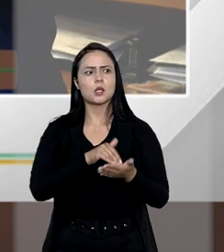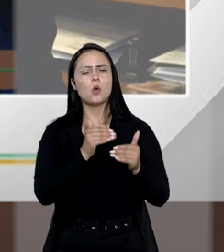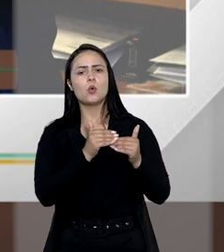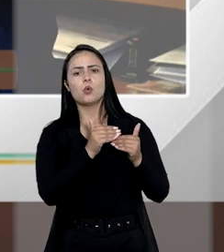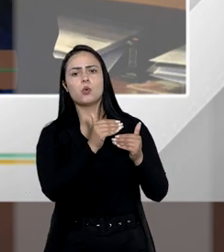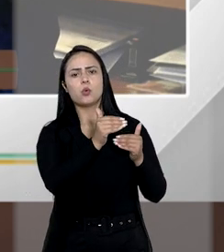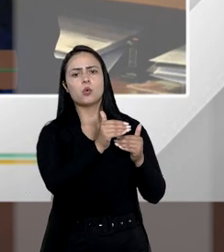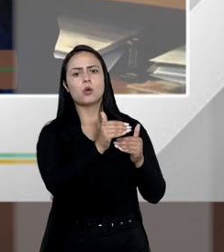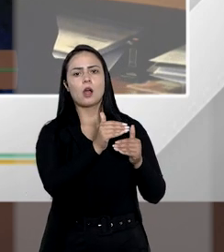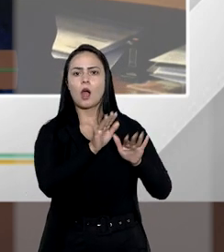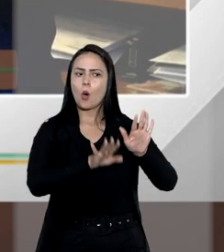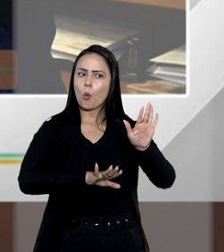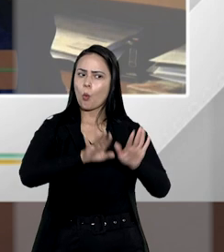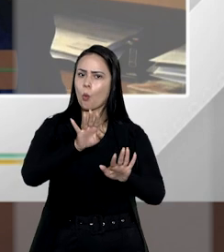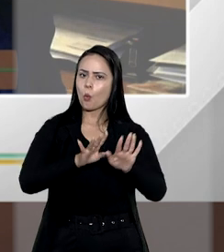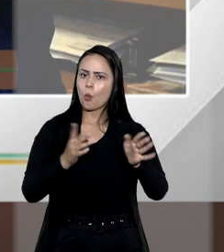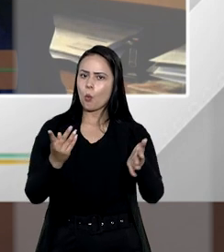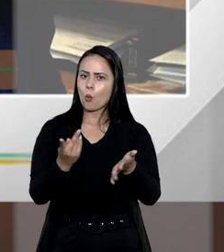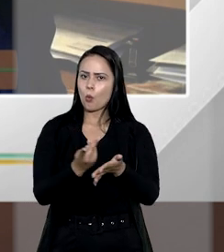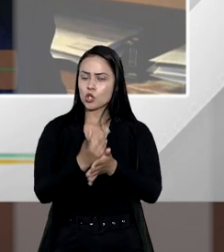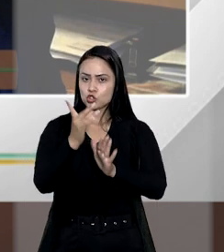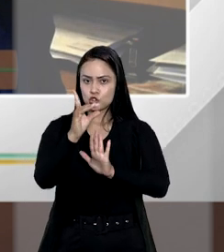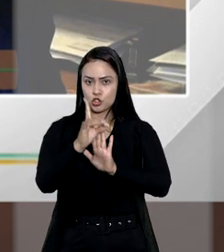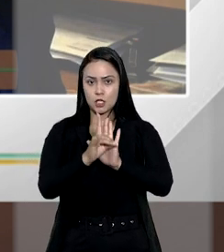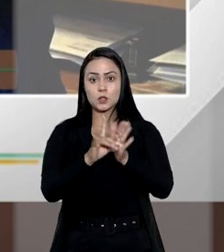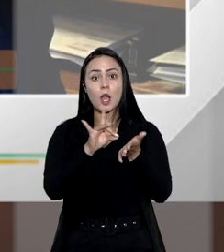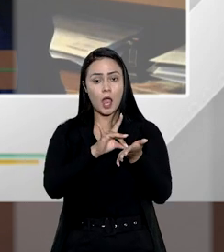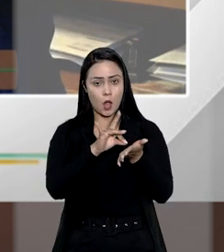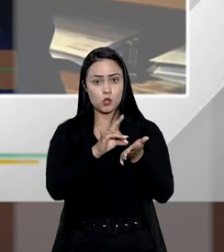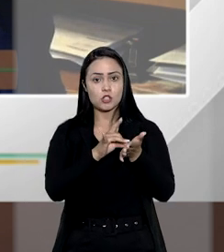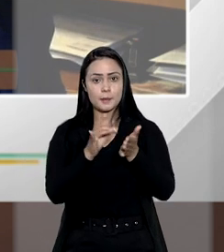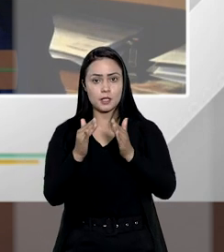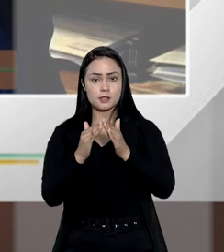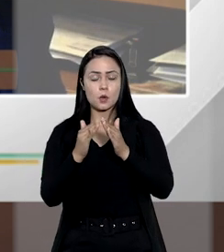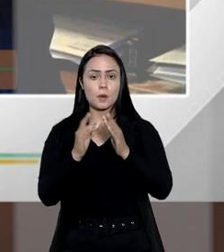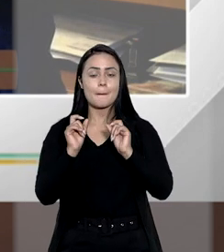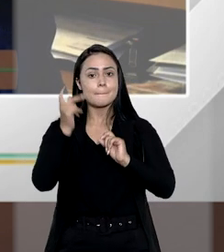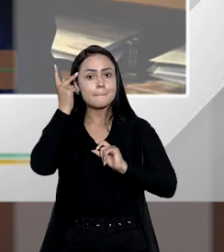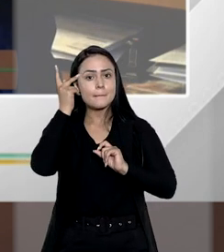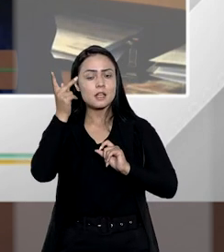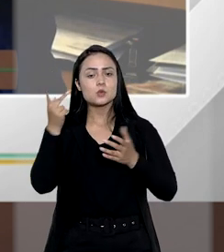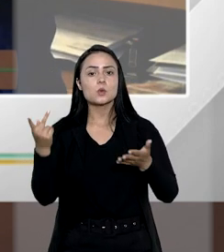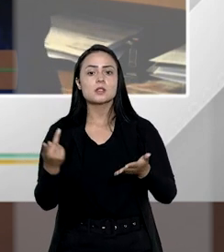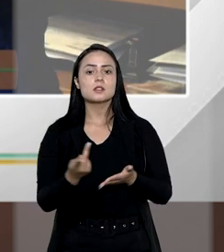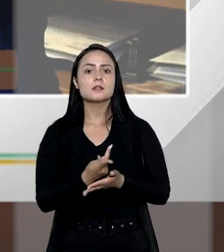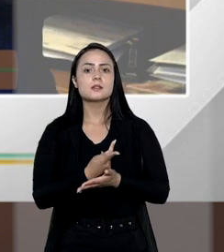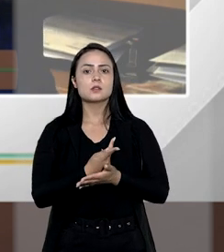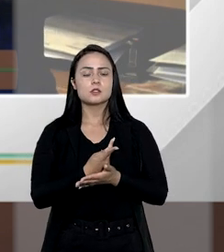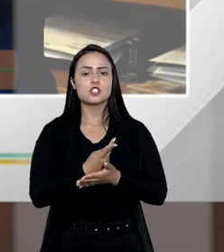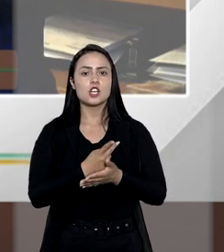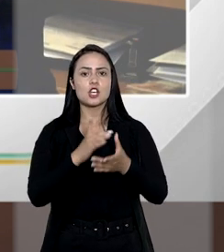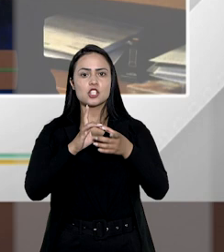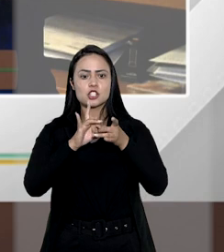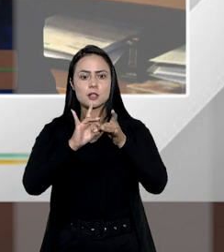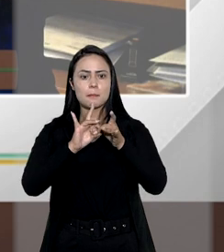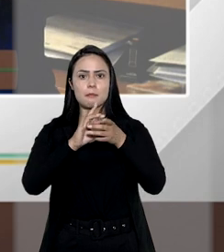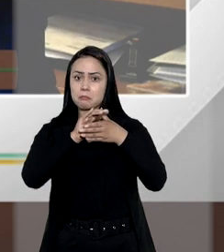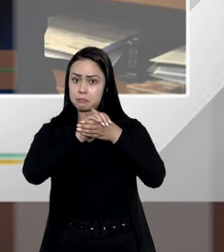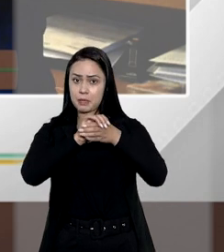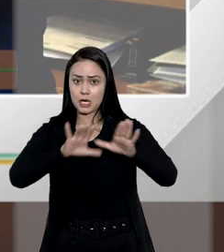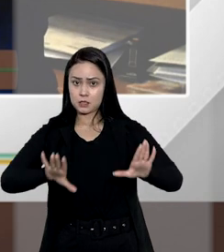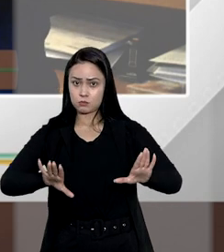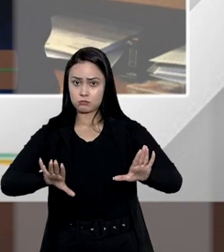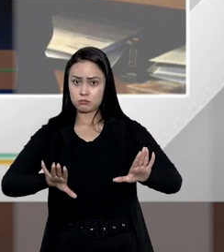estenderia para algumas situações esse direito real de habitação para situações de divórcio porque